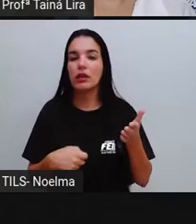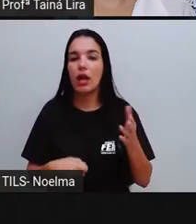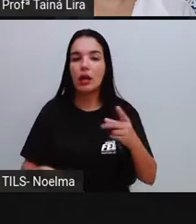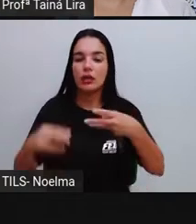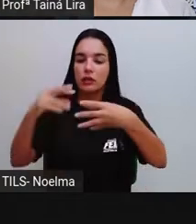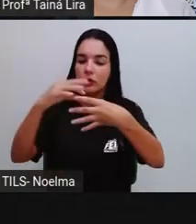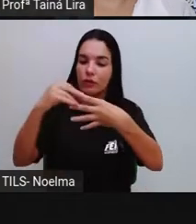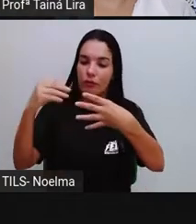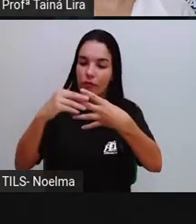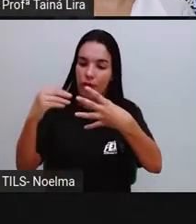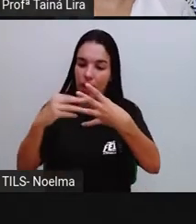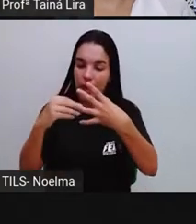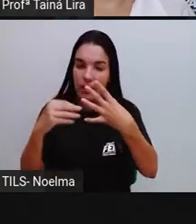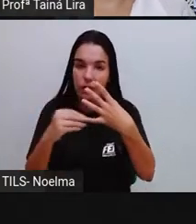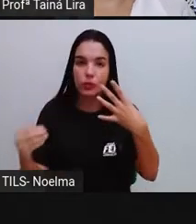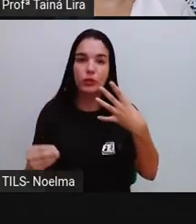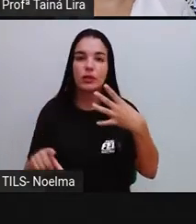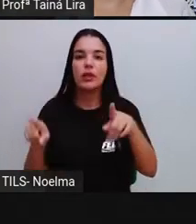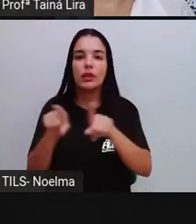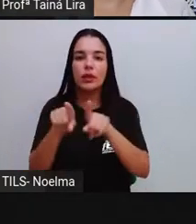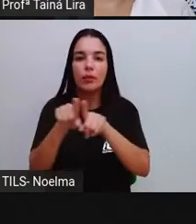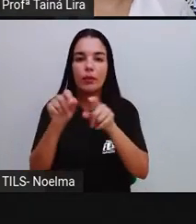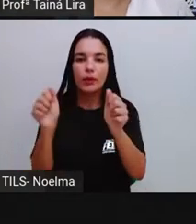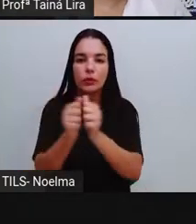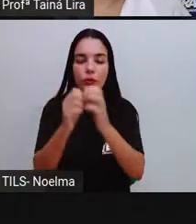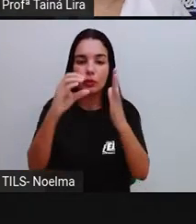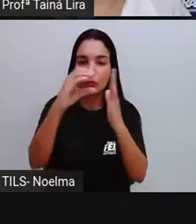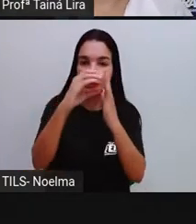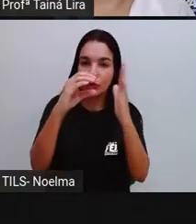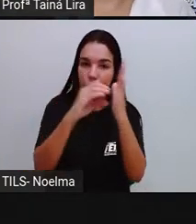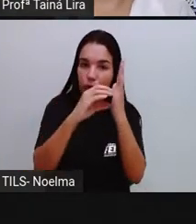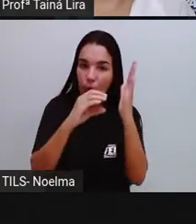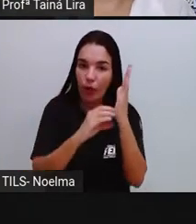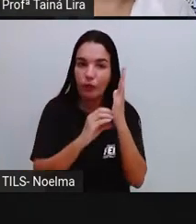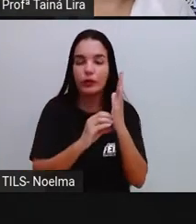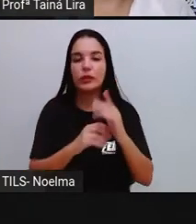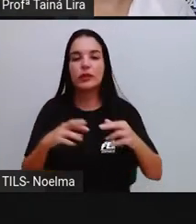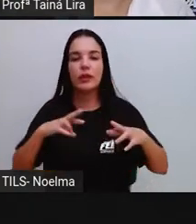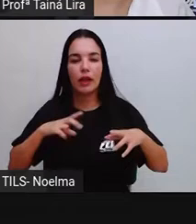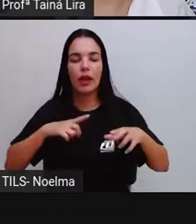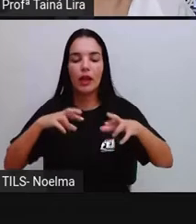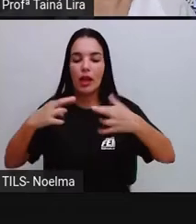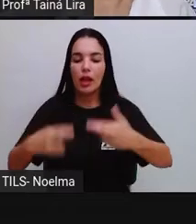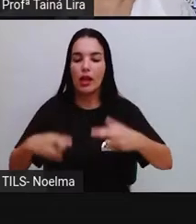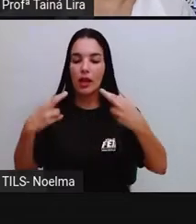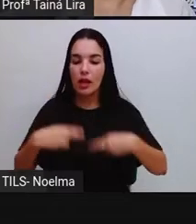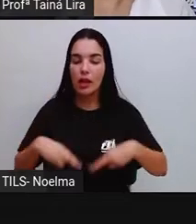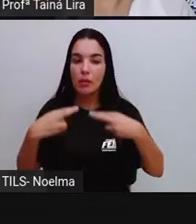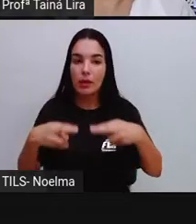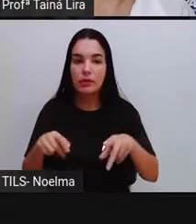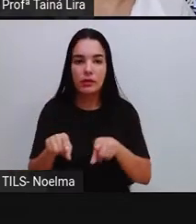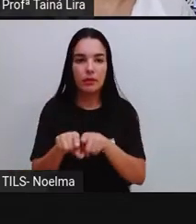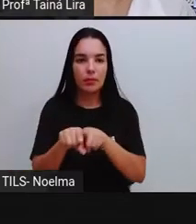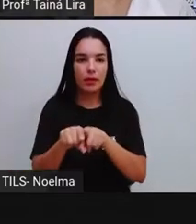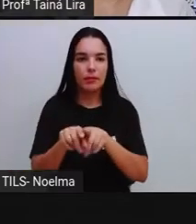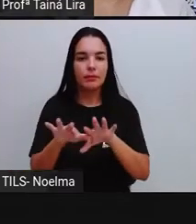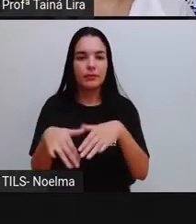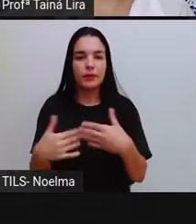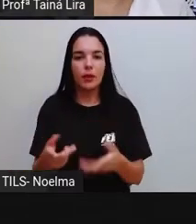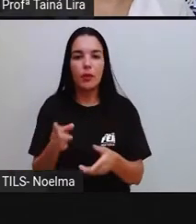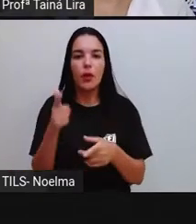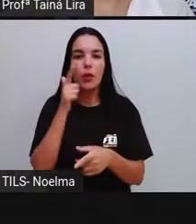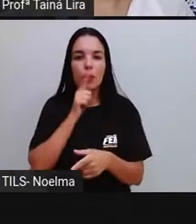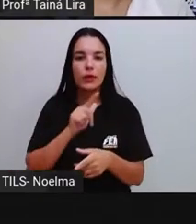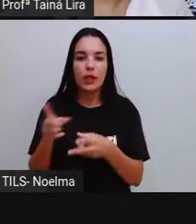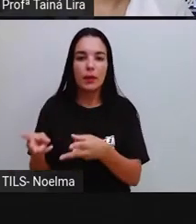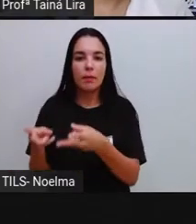Utilizando a estrutura de versos, De estrofes, De rimas também, Então a gente consegue também perceber ali,